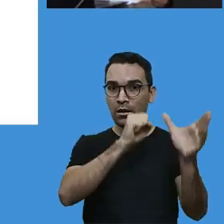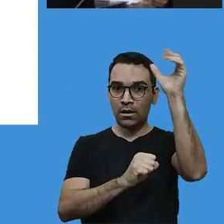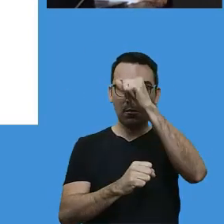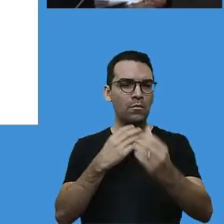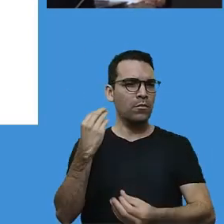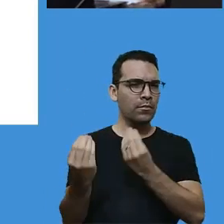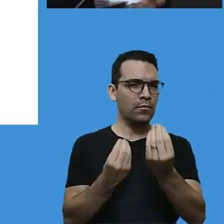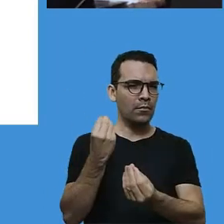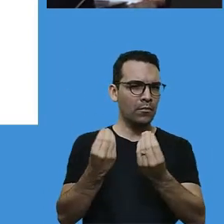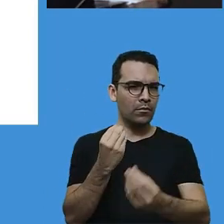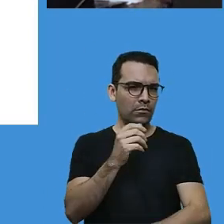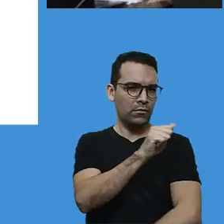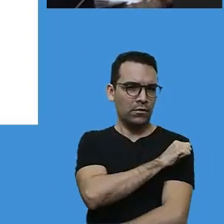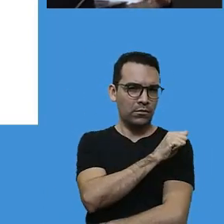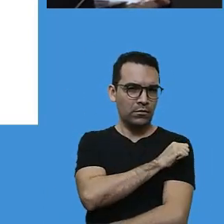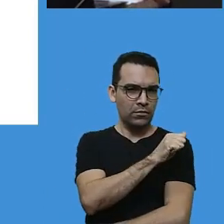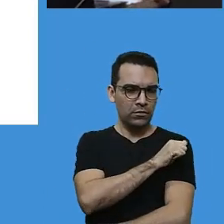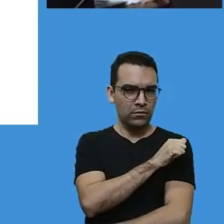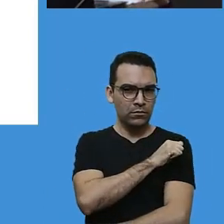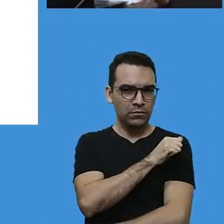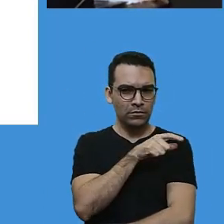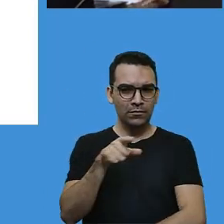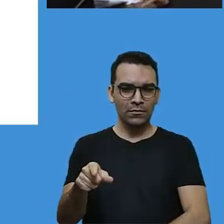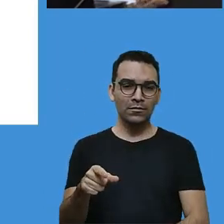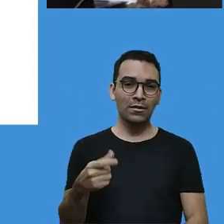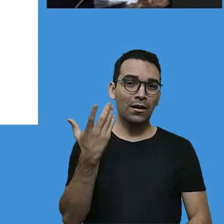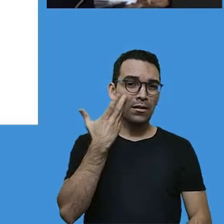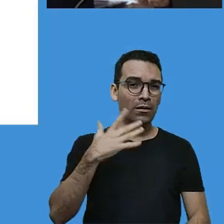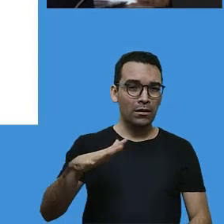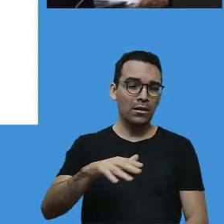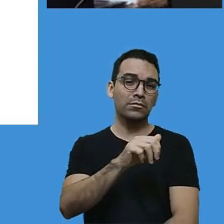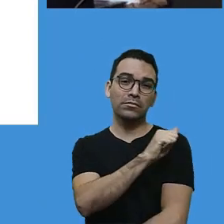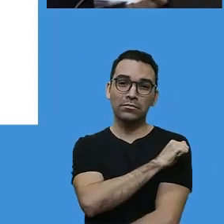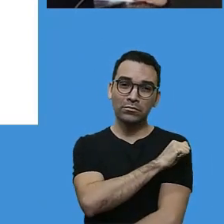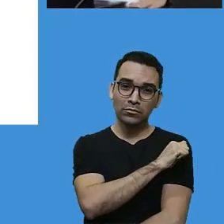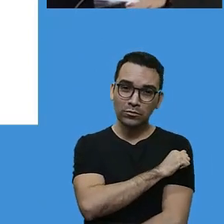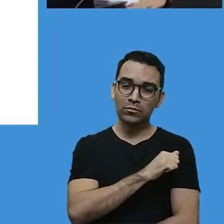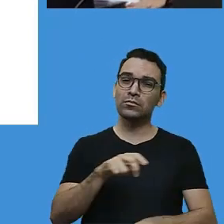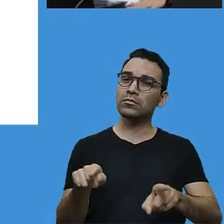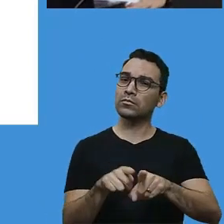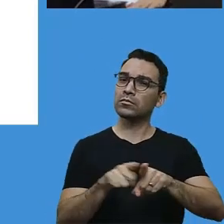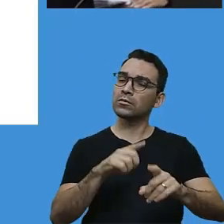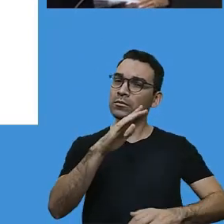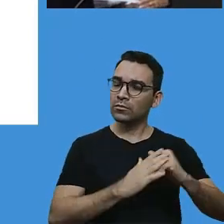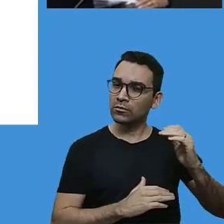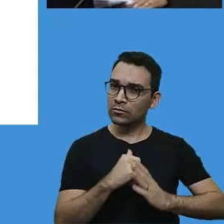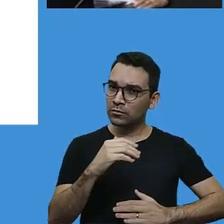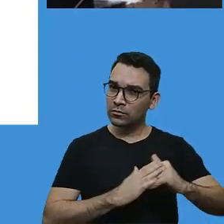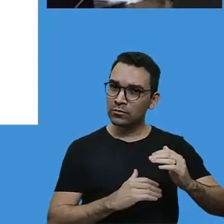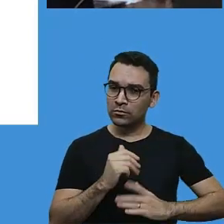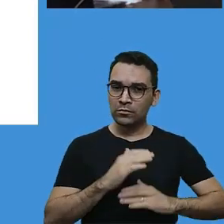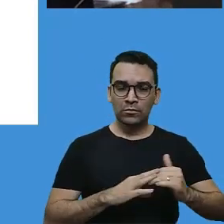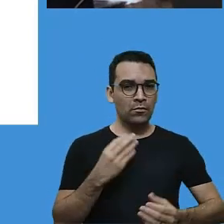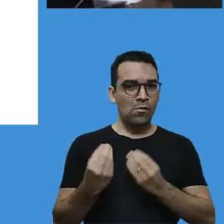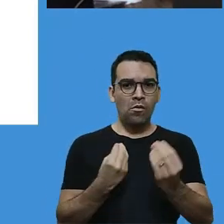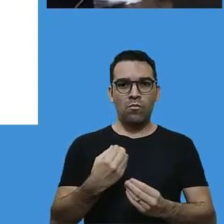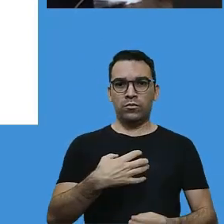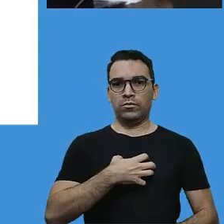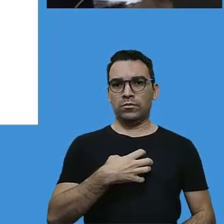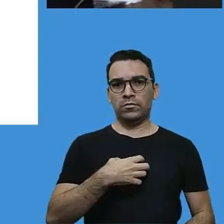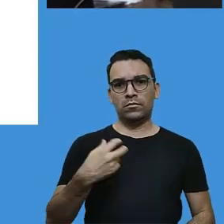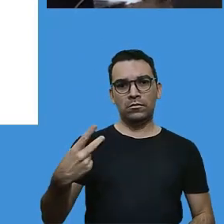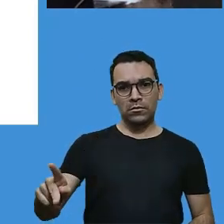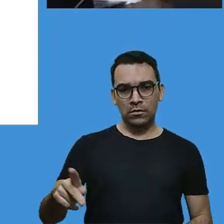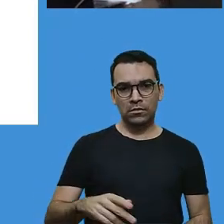acolhimento socioemocional dos nossos alunos, dos nossos profissionais, e a retomada e